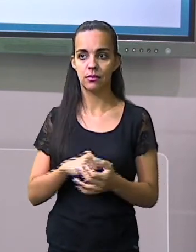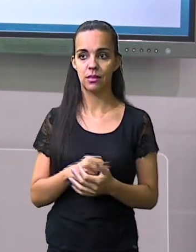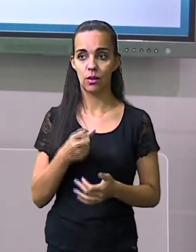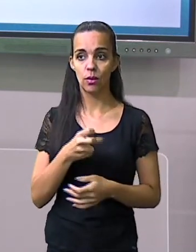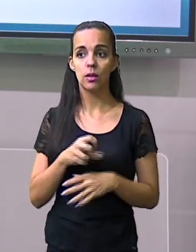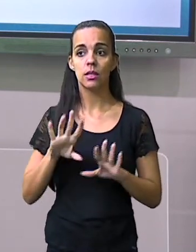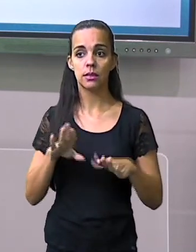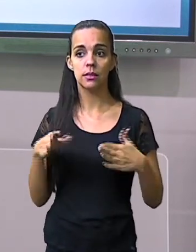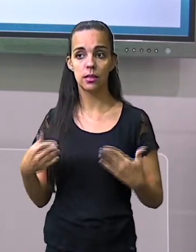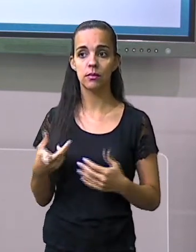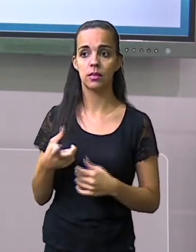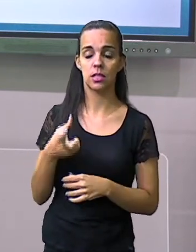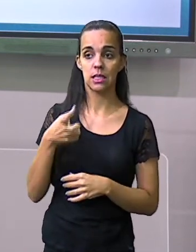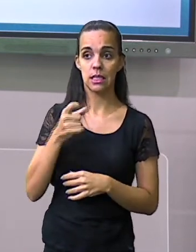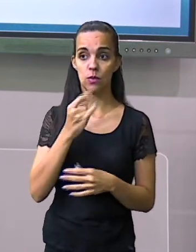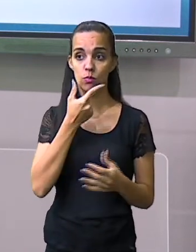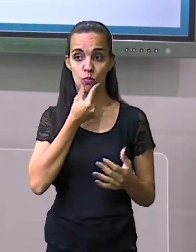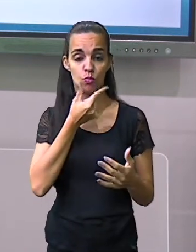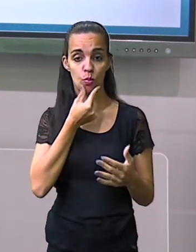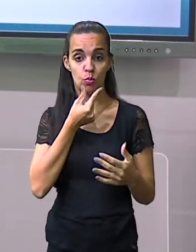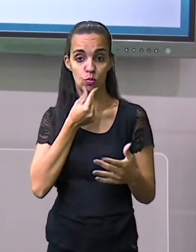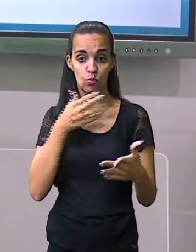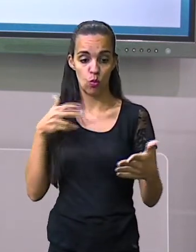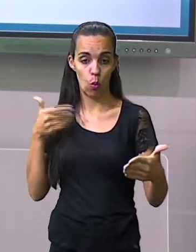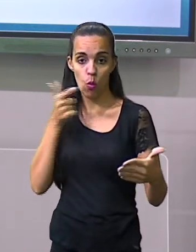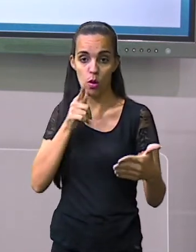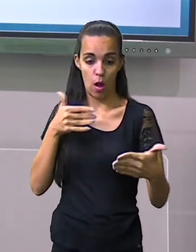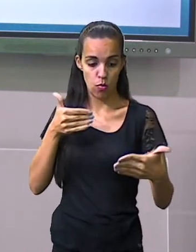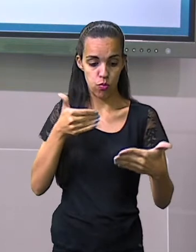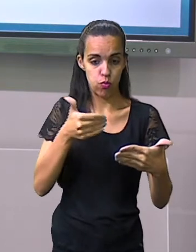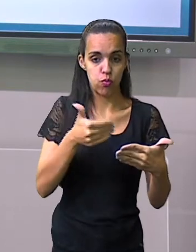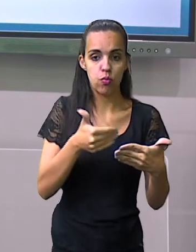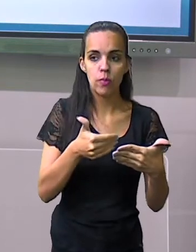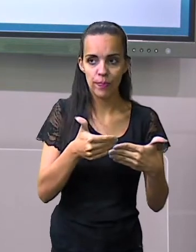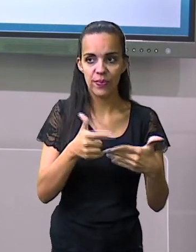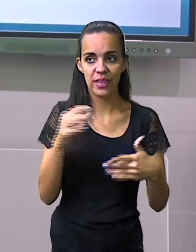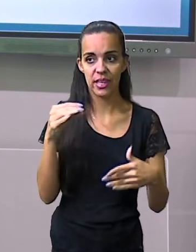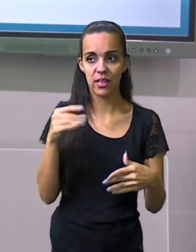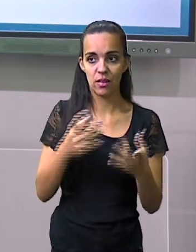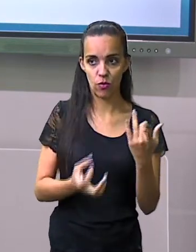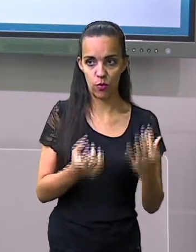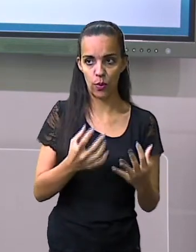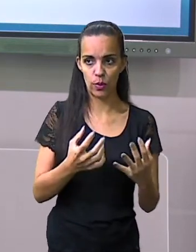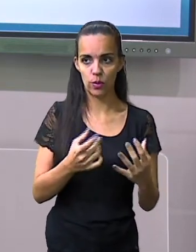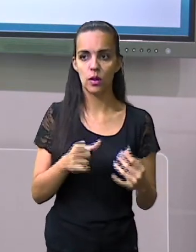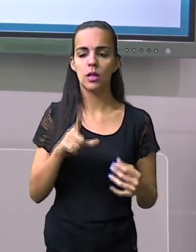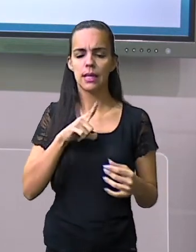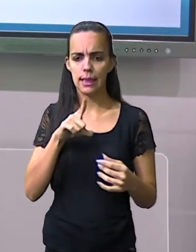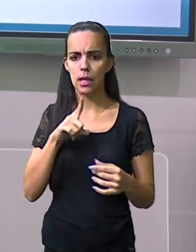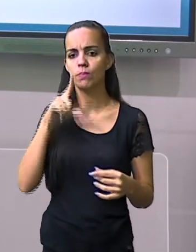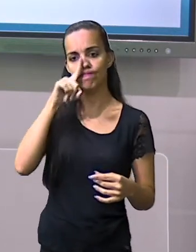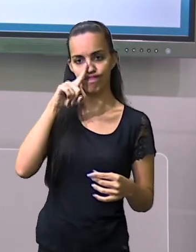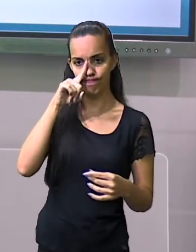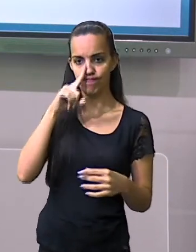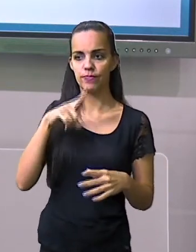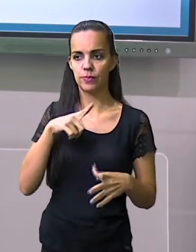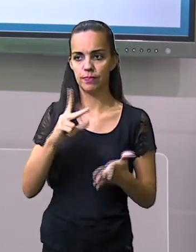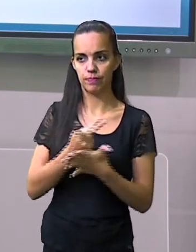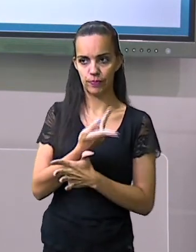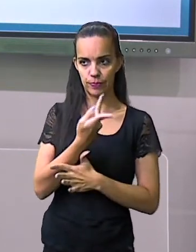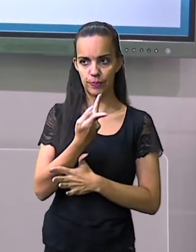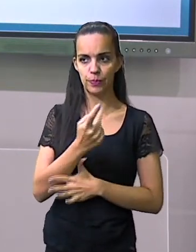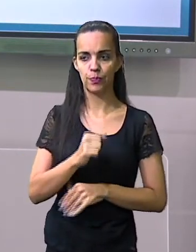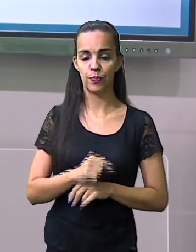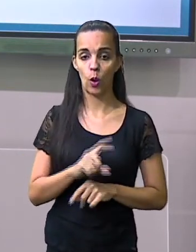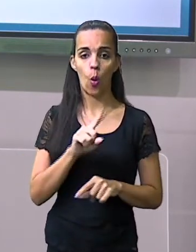Então, quando o menino se aproxima da fogueira, há sim um risco. Então, o